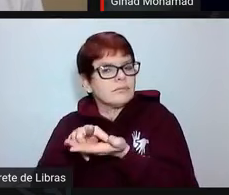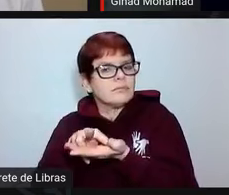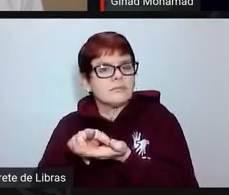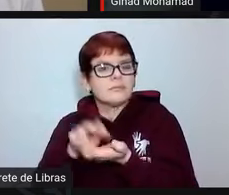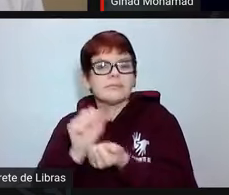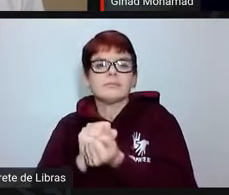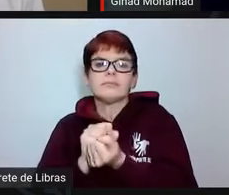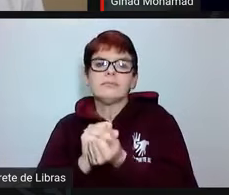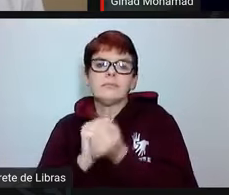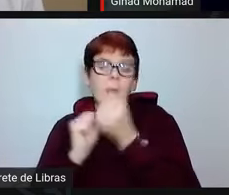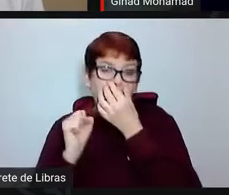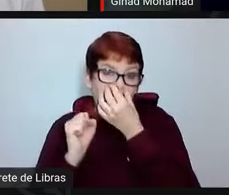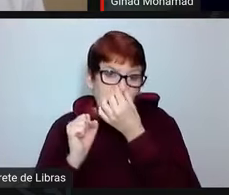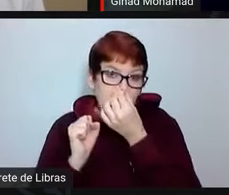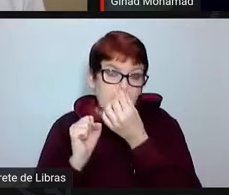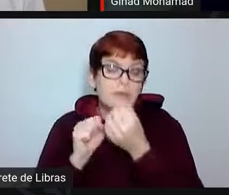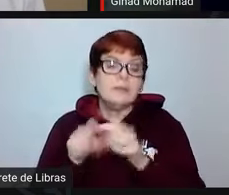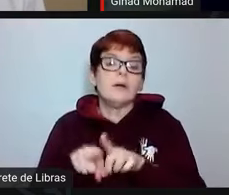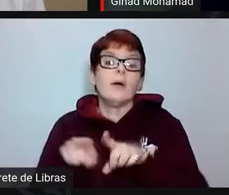os setores,